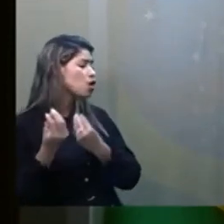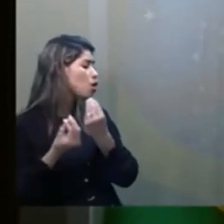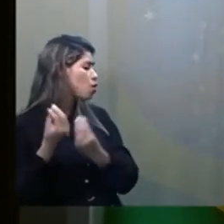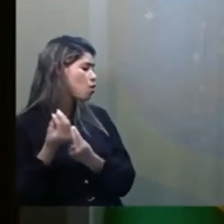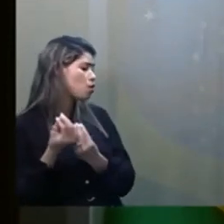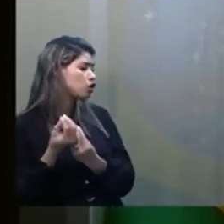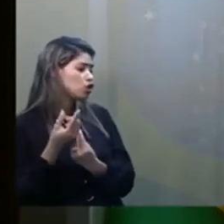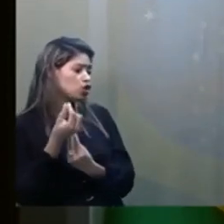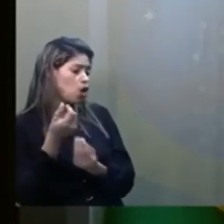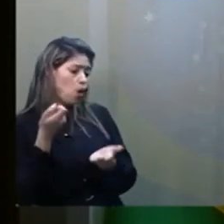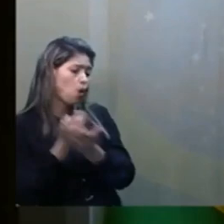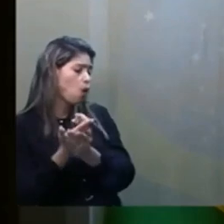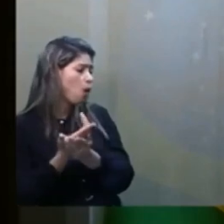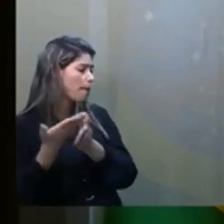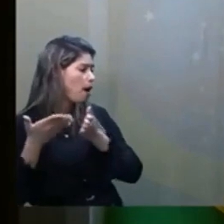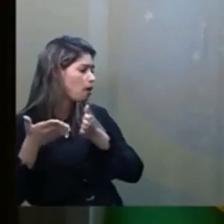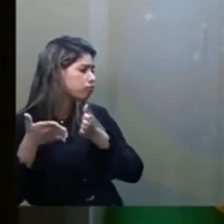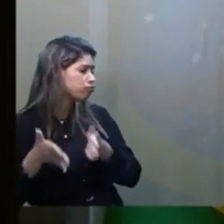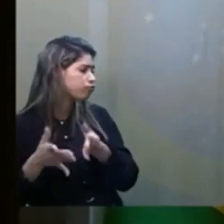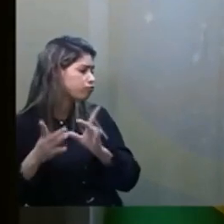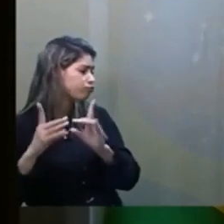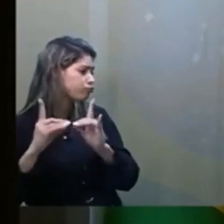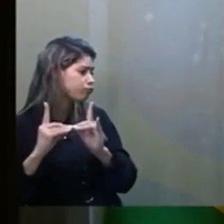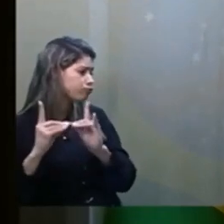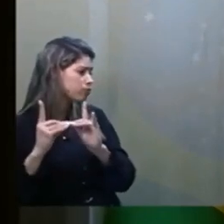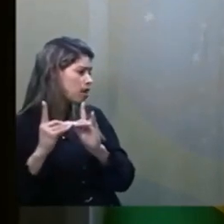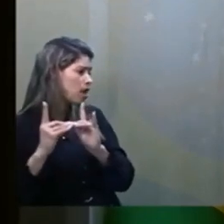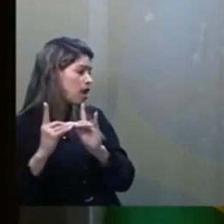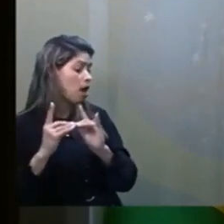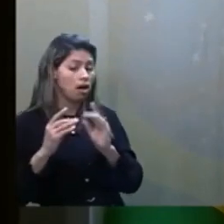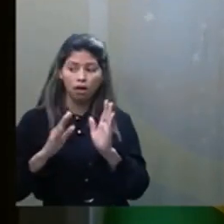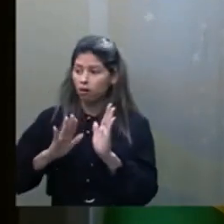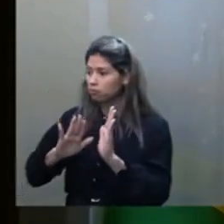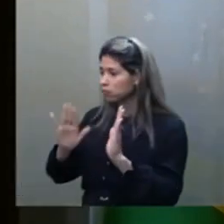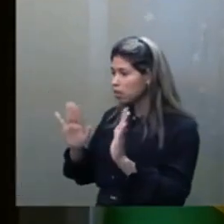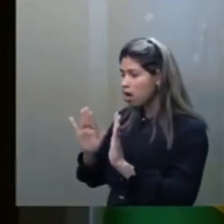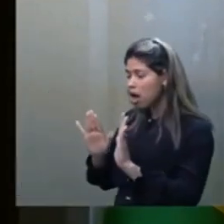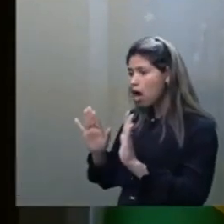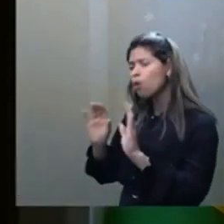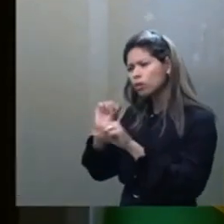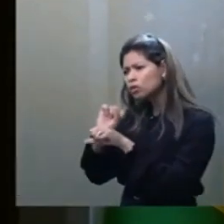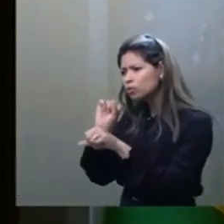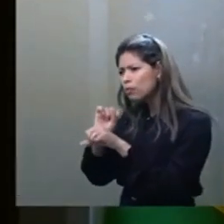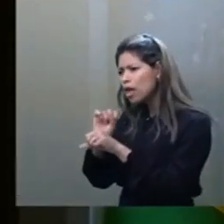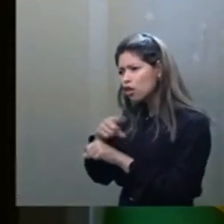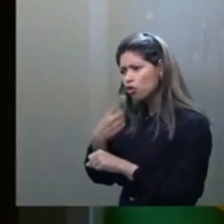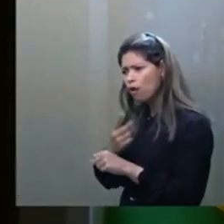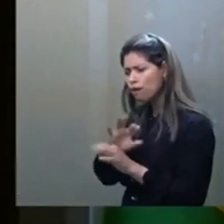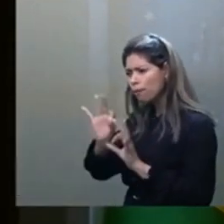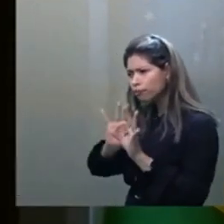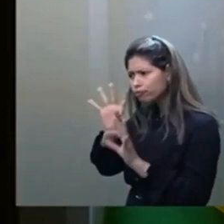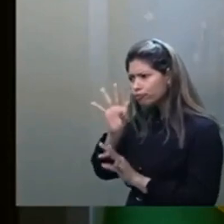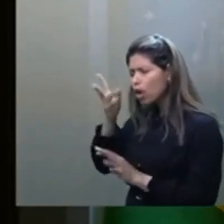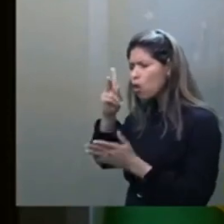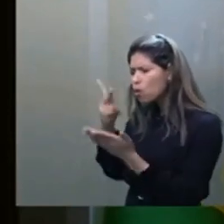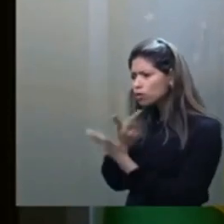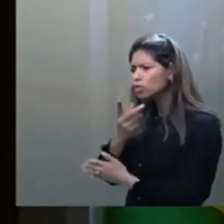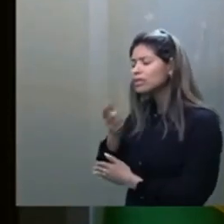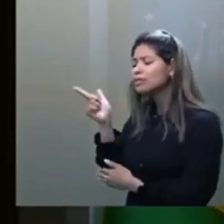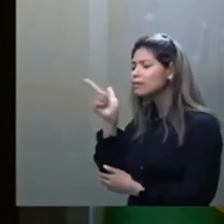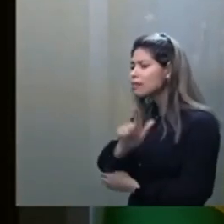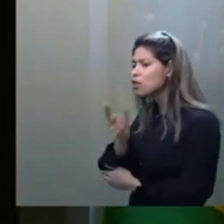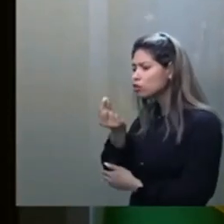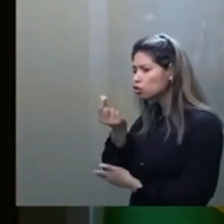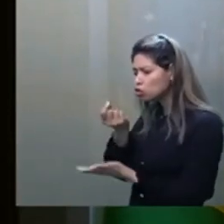indigente. Não, por favor, aguardem que nós vamos arrumar um dinheiro para comprar um caixão para ele. E aí ele